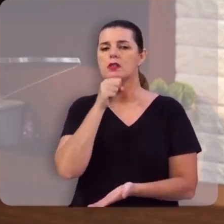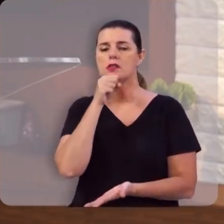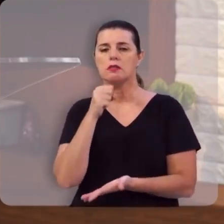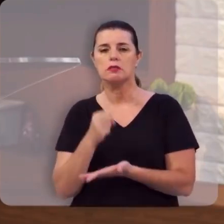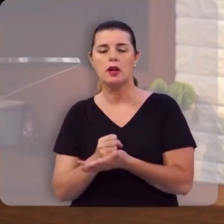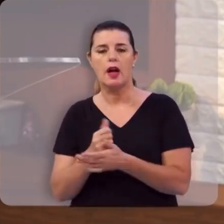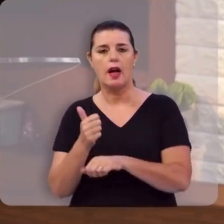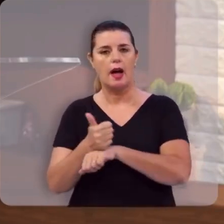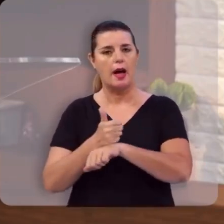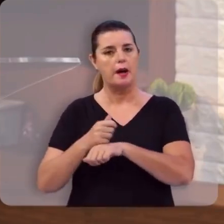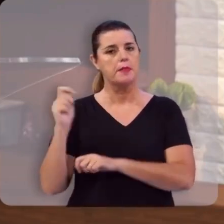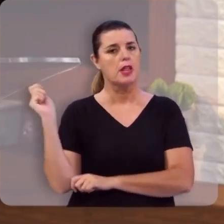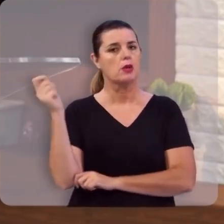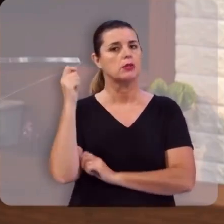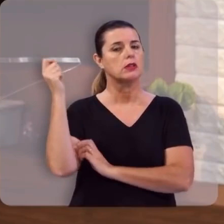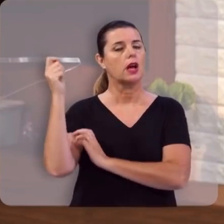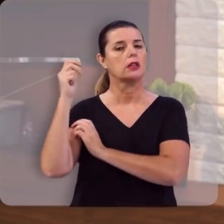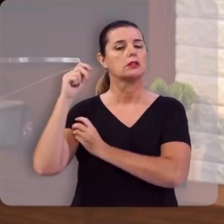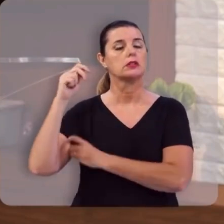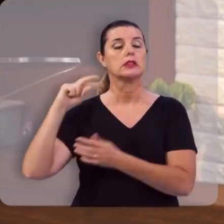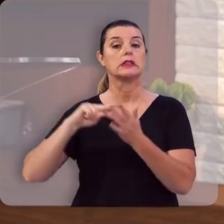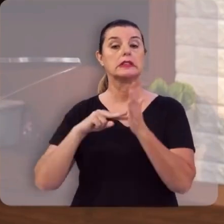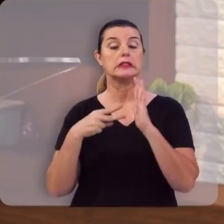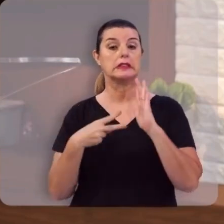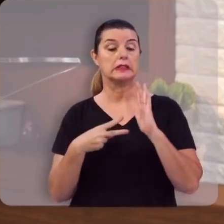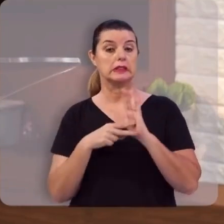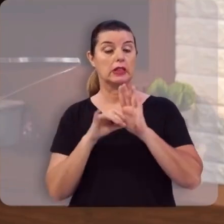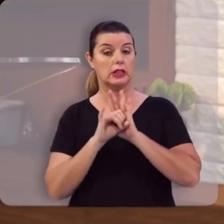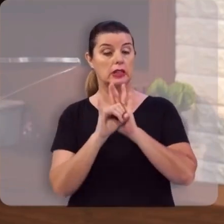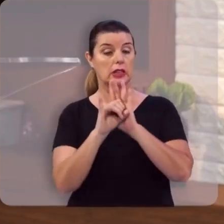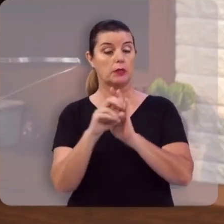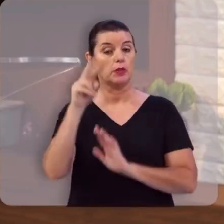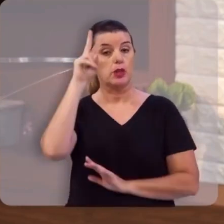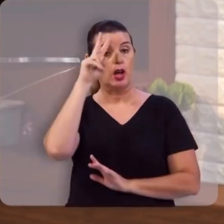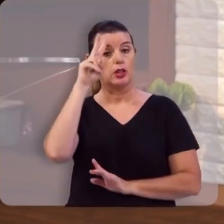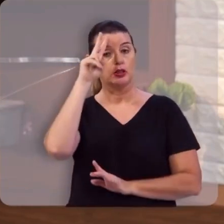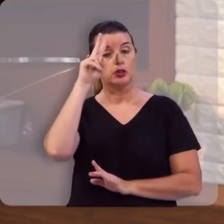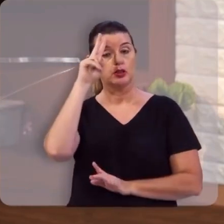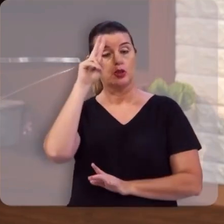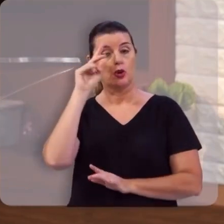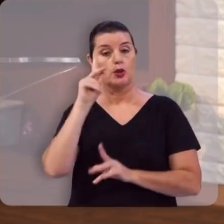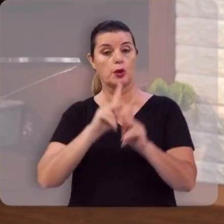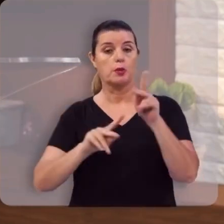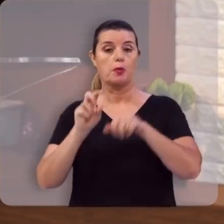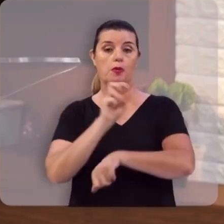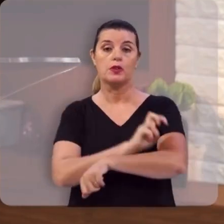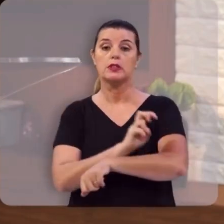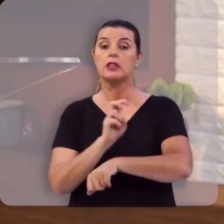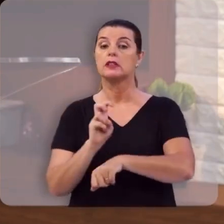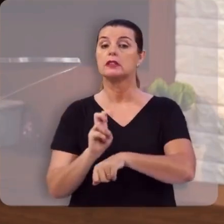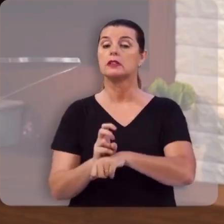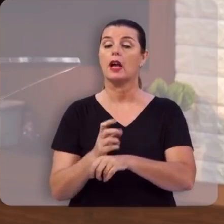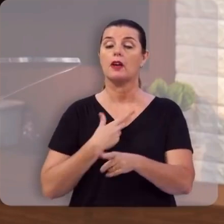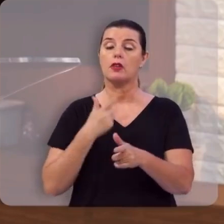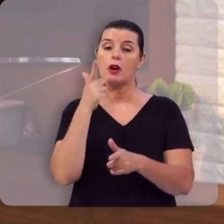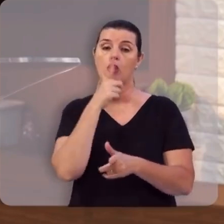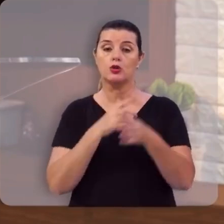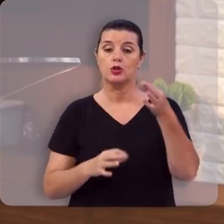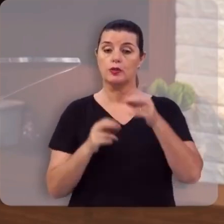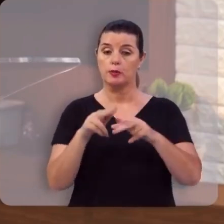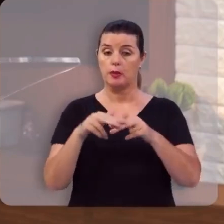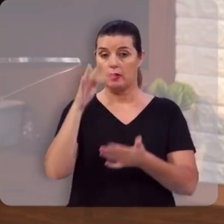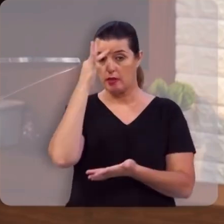Abraão e Davi, os dois símbolos da história de Israel, foram justificados pela fé. E agora,